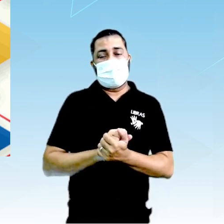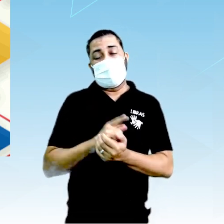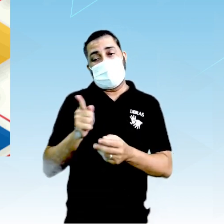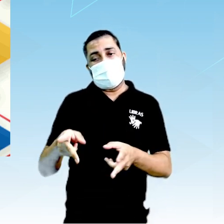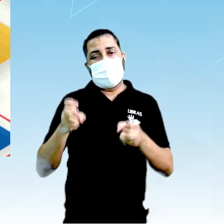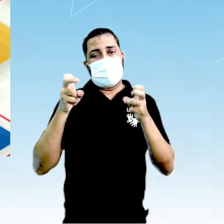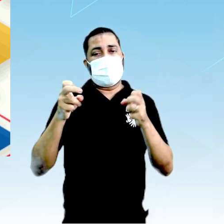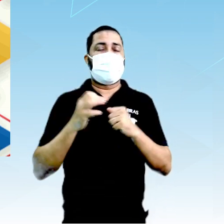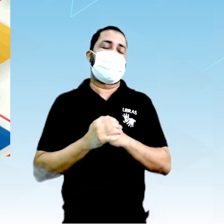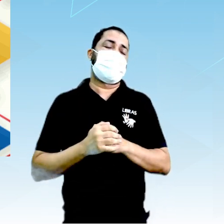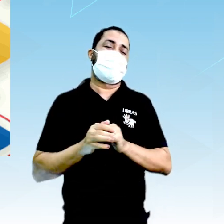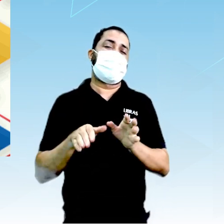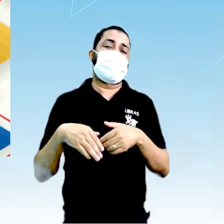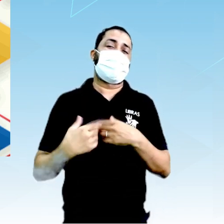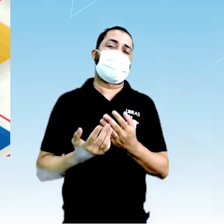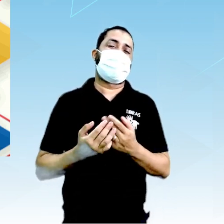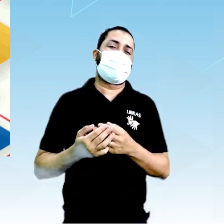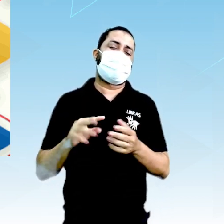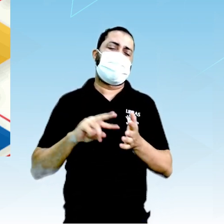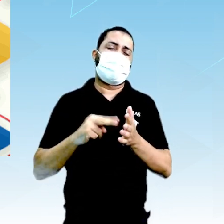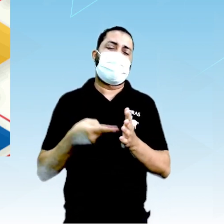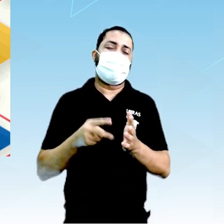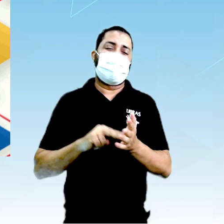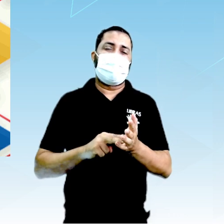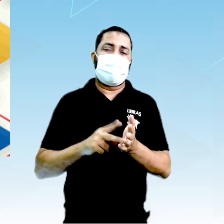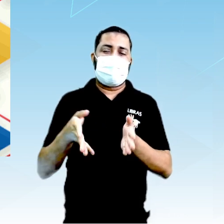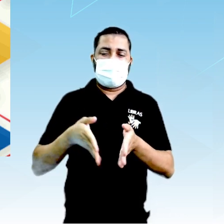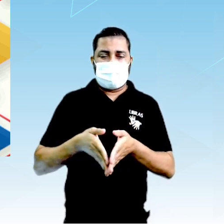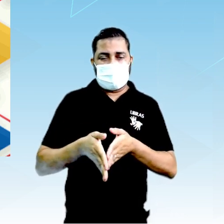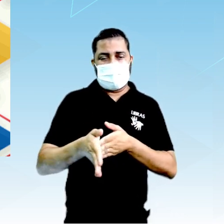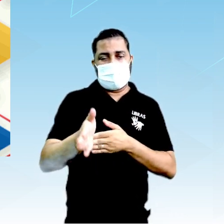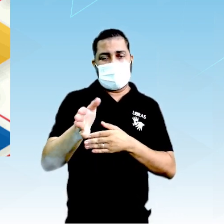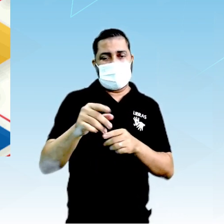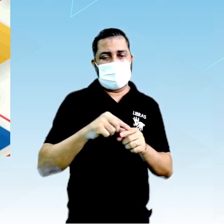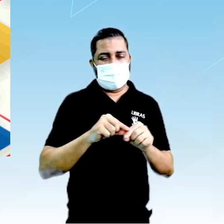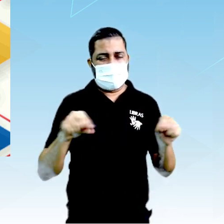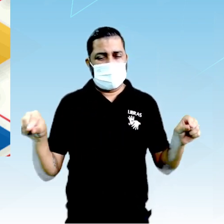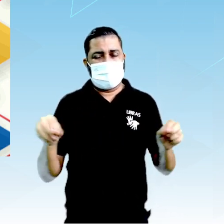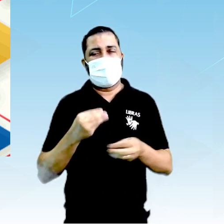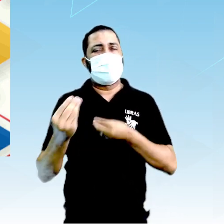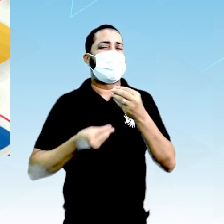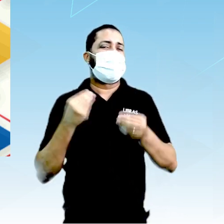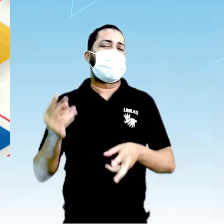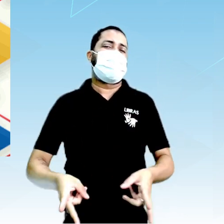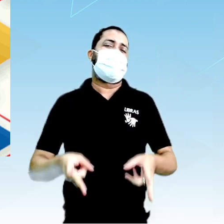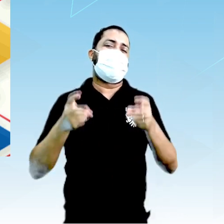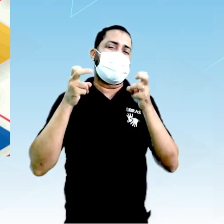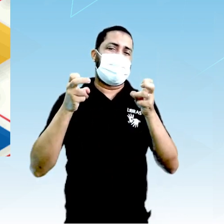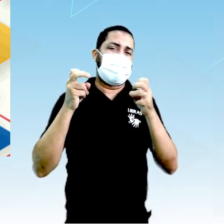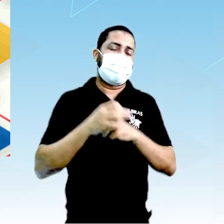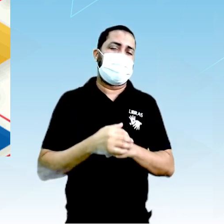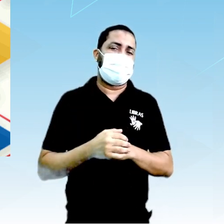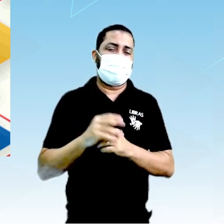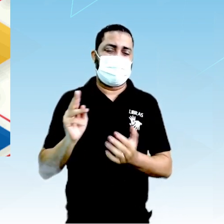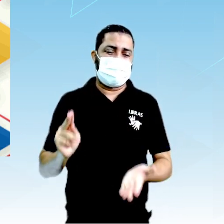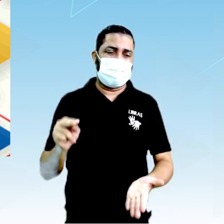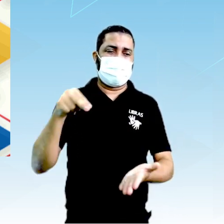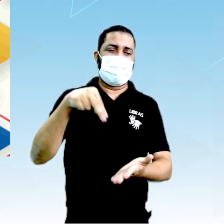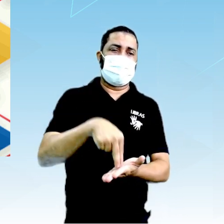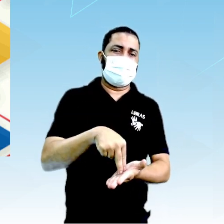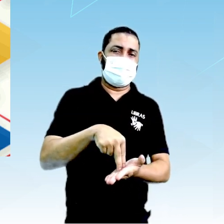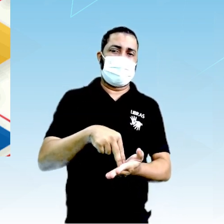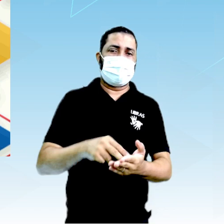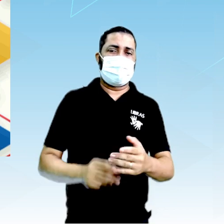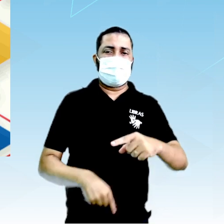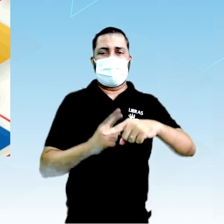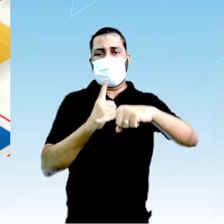ele observou. Então, o que que significa essa trajetória linear e como é que ele observa isso? Posicionando uma cruz